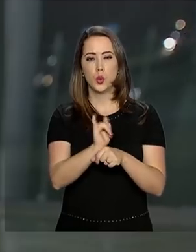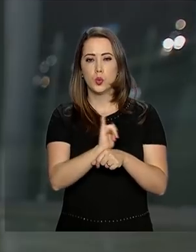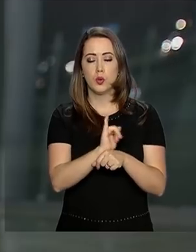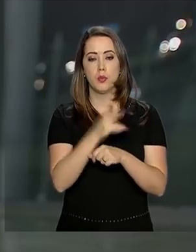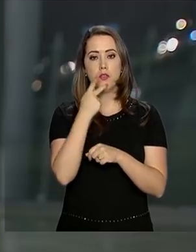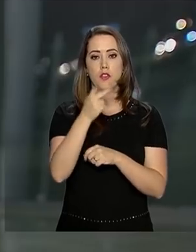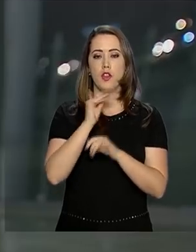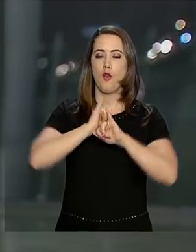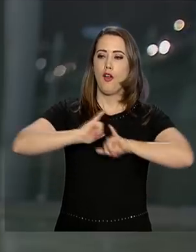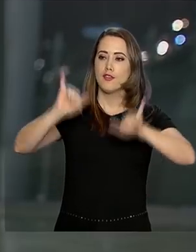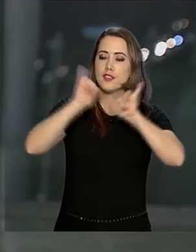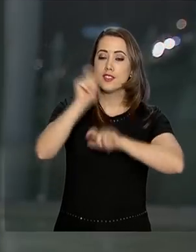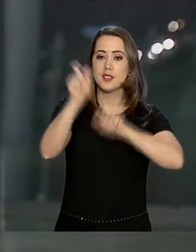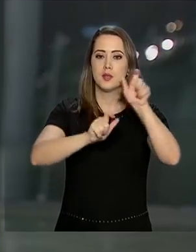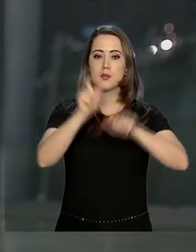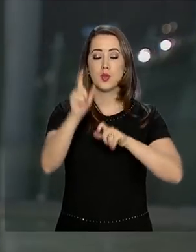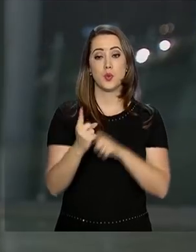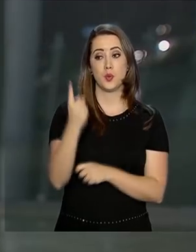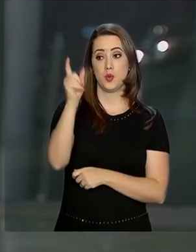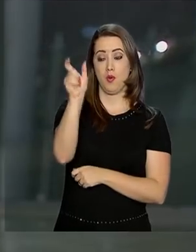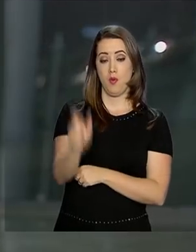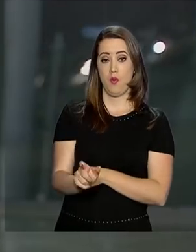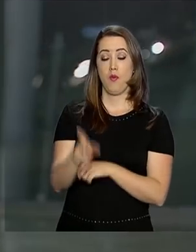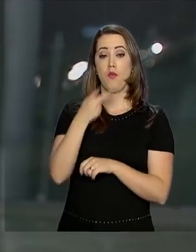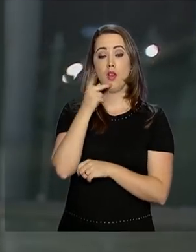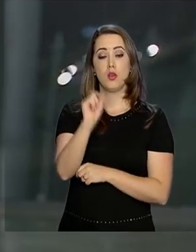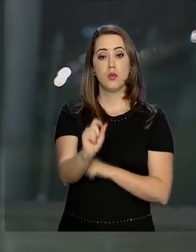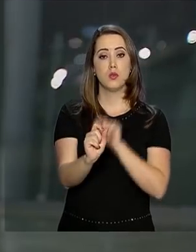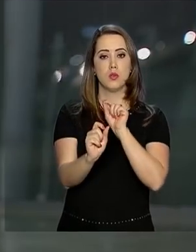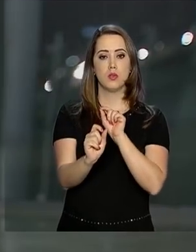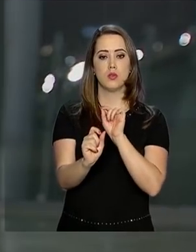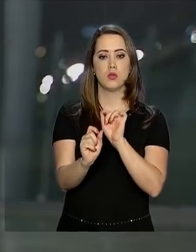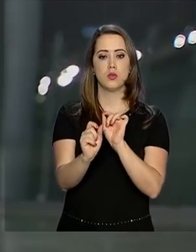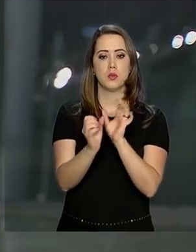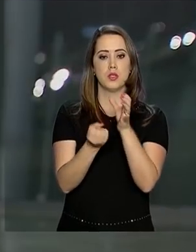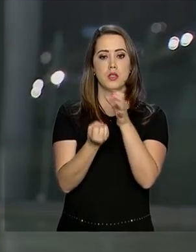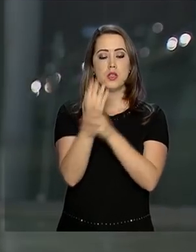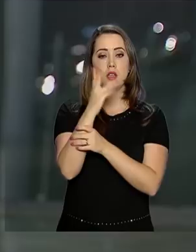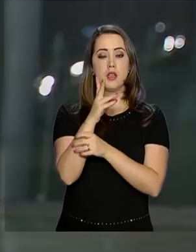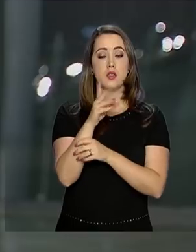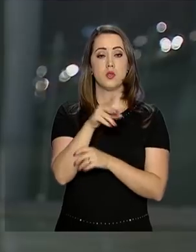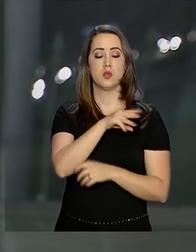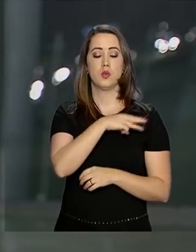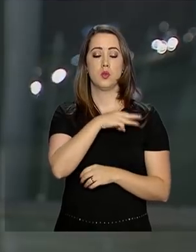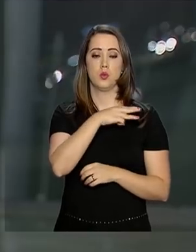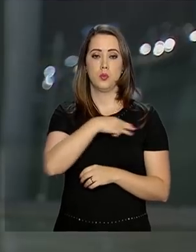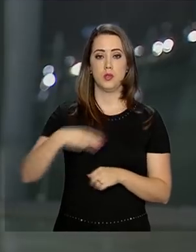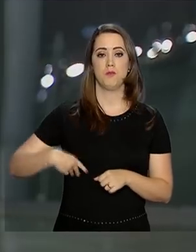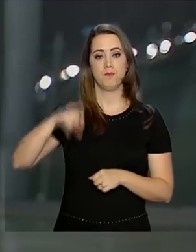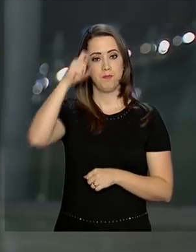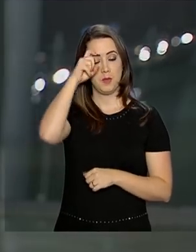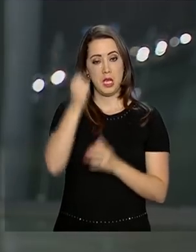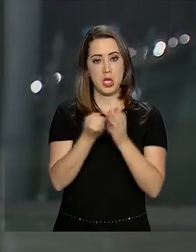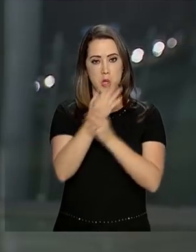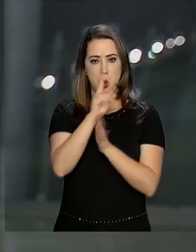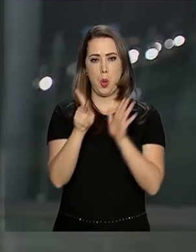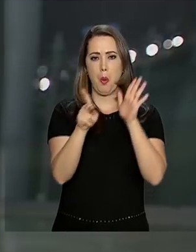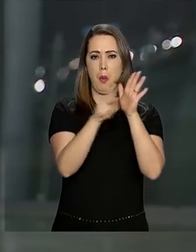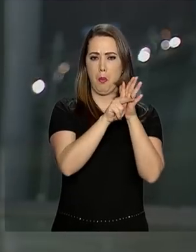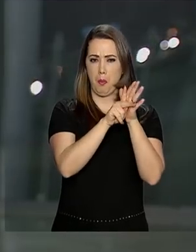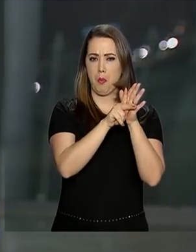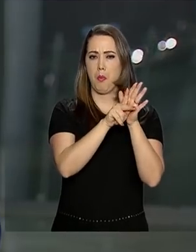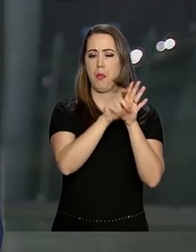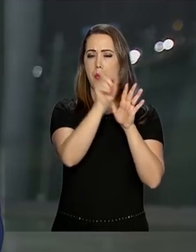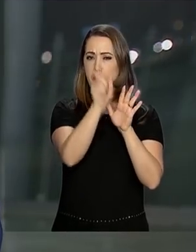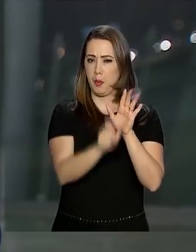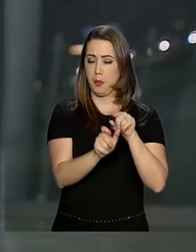recados aos internautas. Um deles foi sobre o perfil criado pelo ministro Sérgio Moro no Twitter. Nesse perfil, o ministro